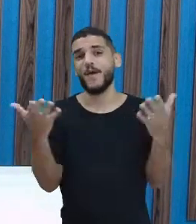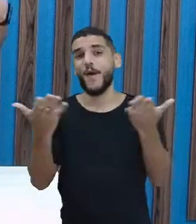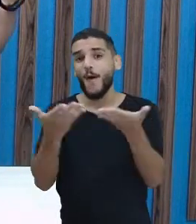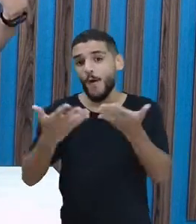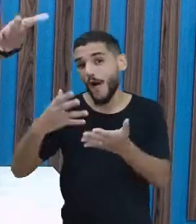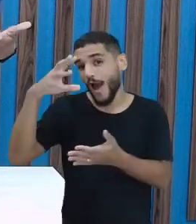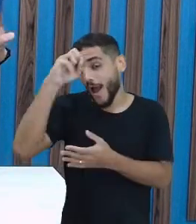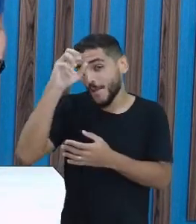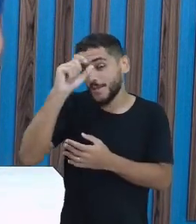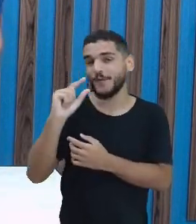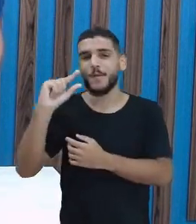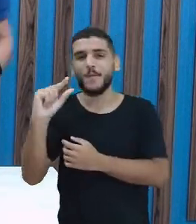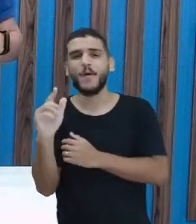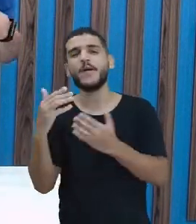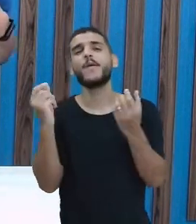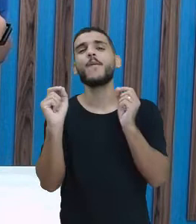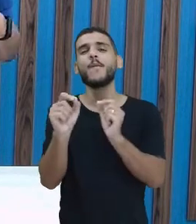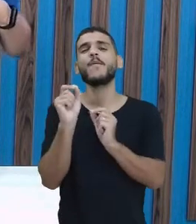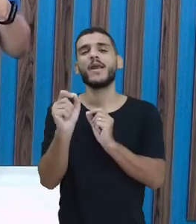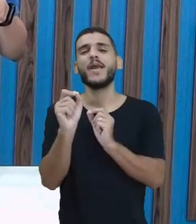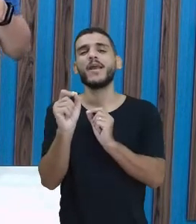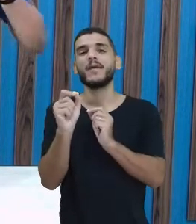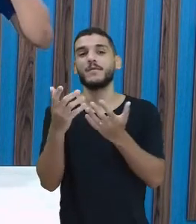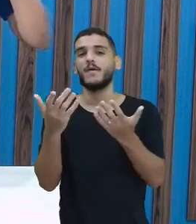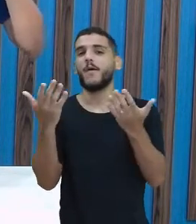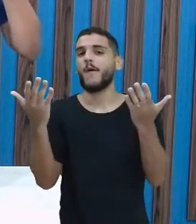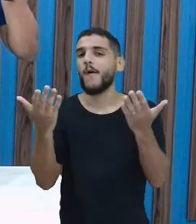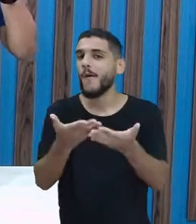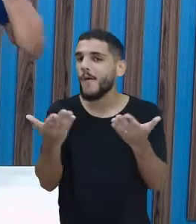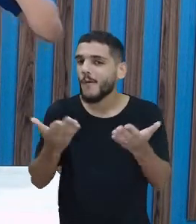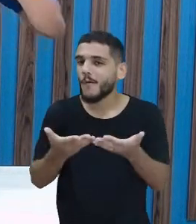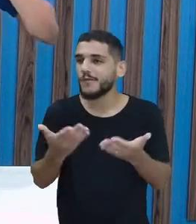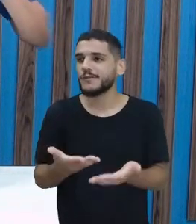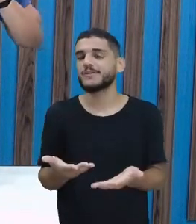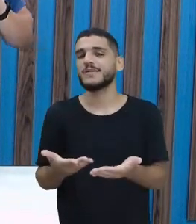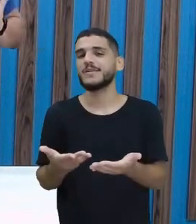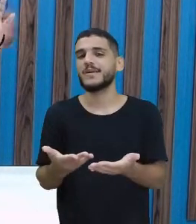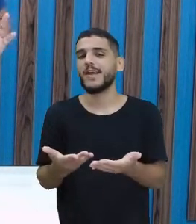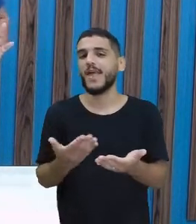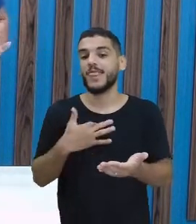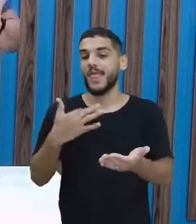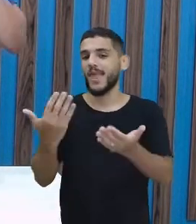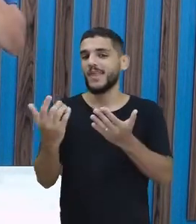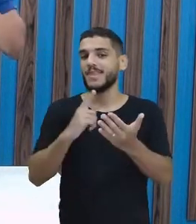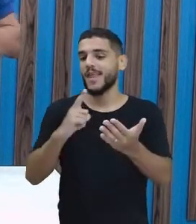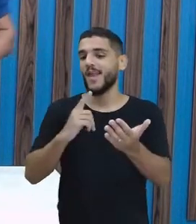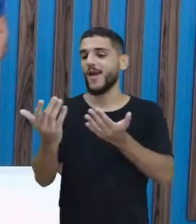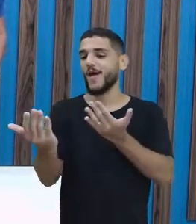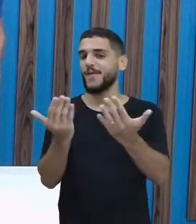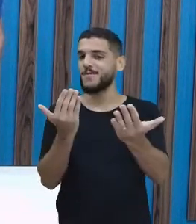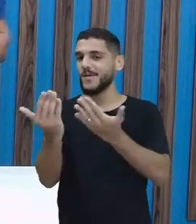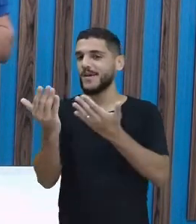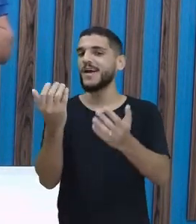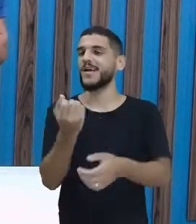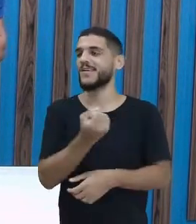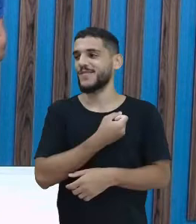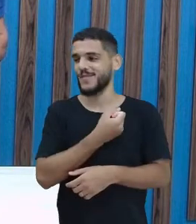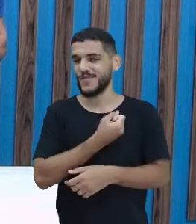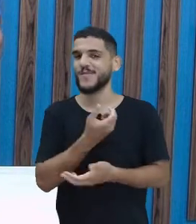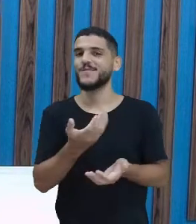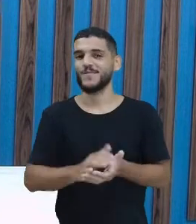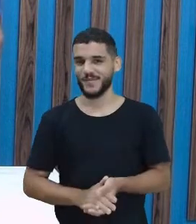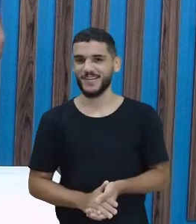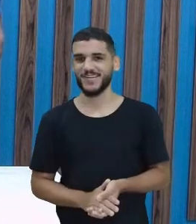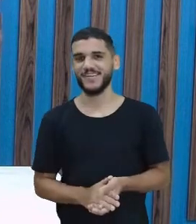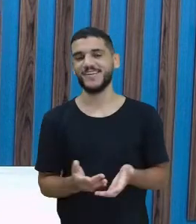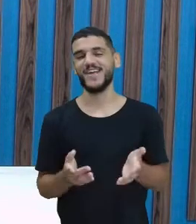aprender mais um pouquinho sobre, aliás, hoje iremos fazer comparação de números. Eu já ia dizer